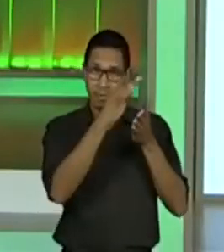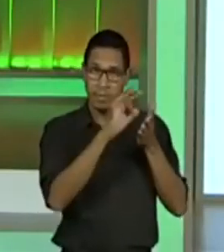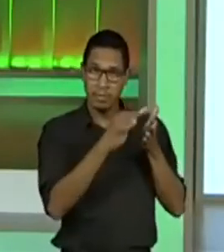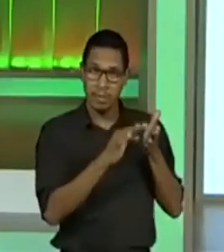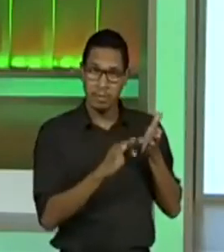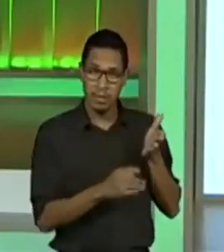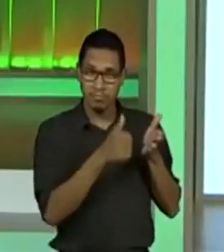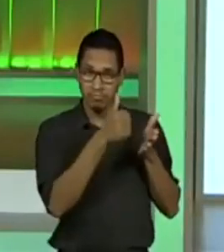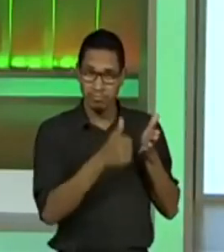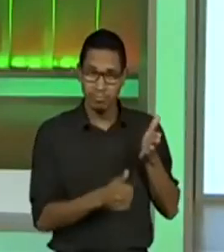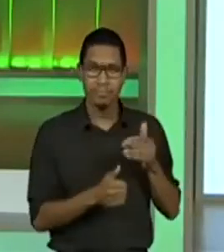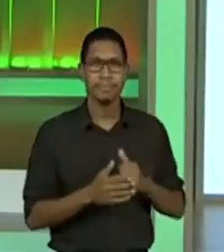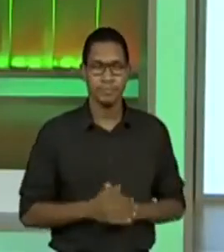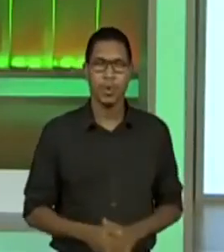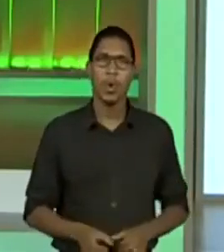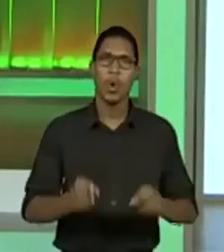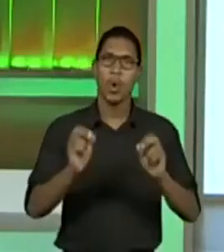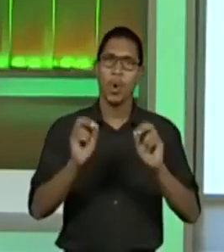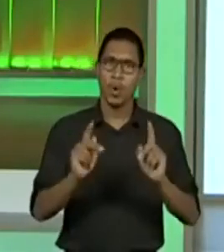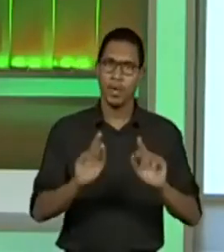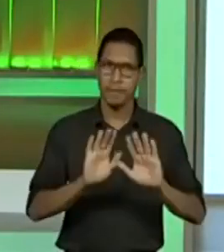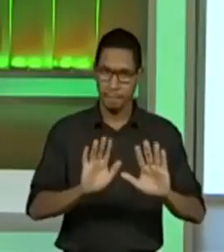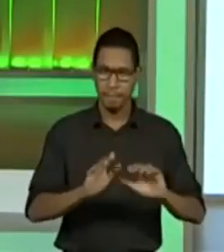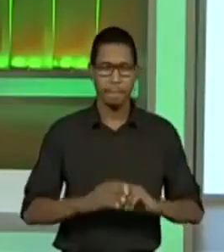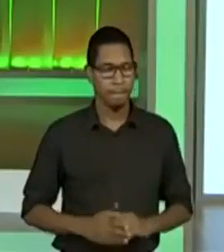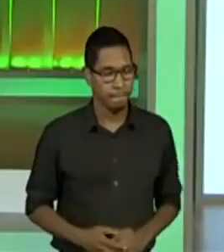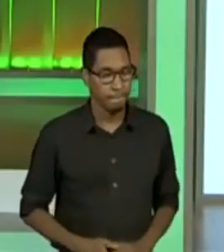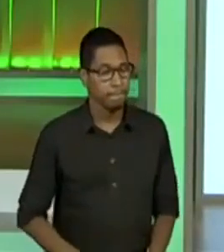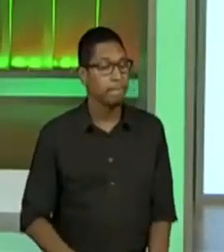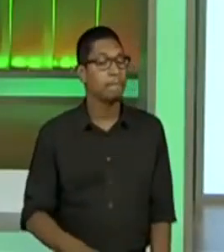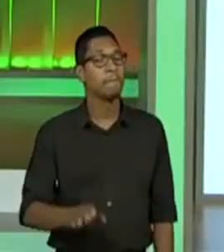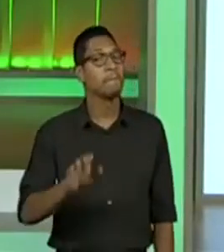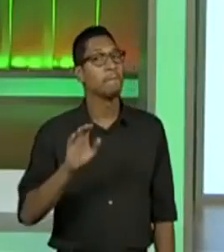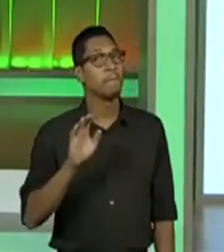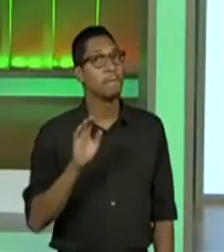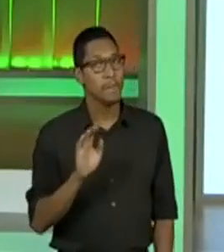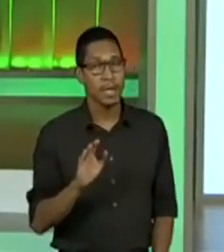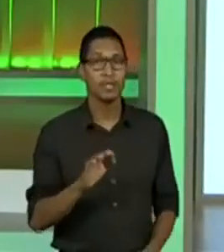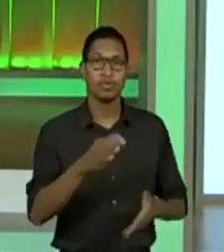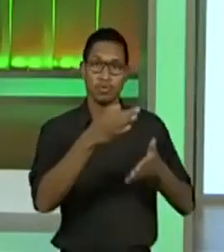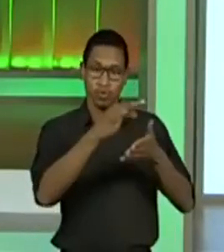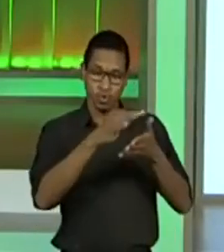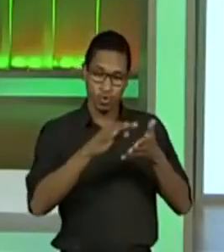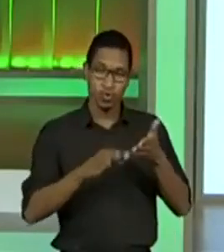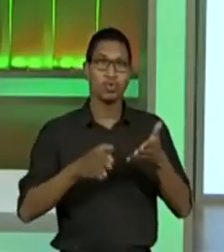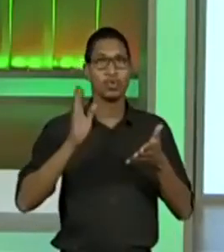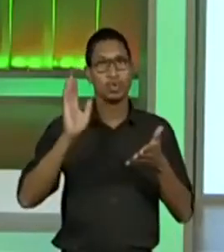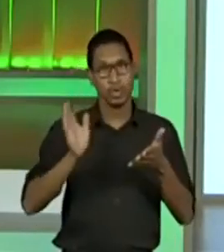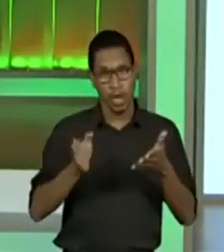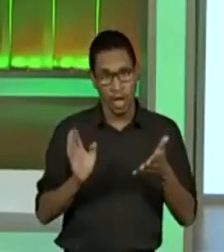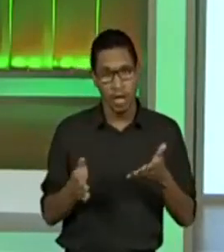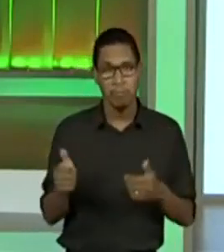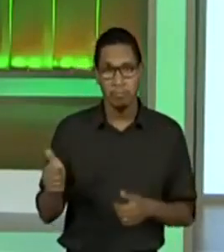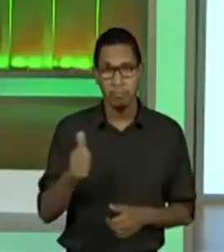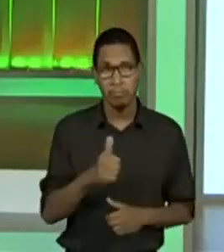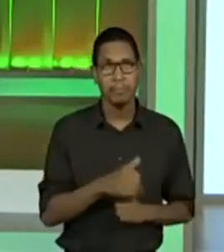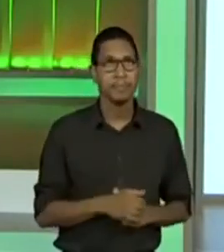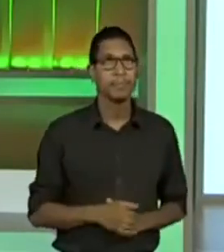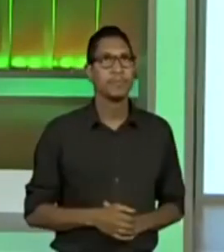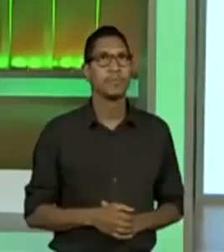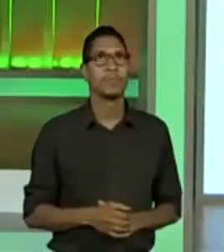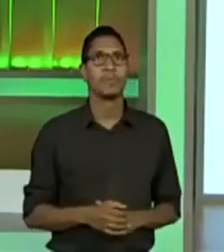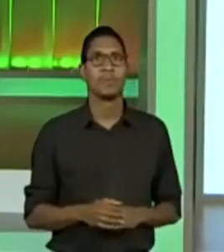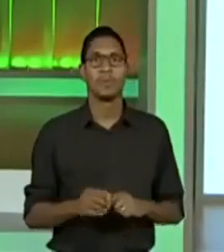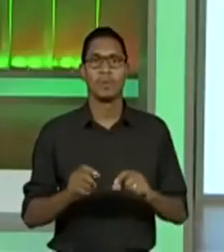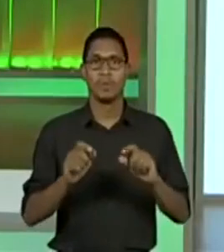Acabamos. Tudo bem. Só que, correção feita, opa, eu queria me adiantar.